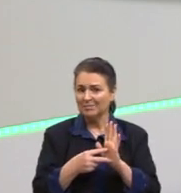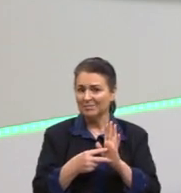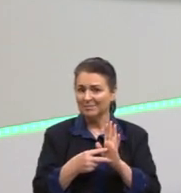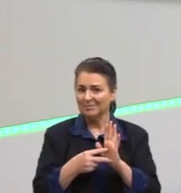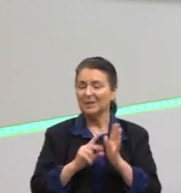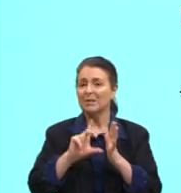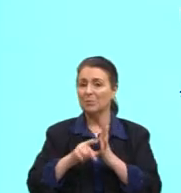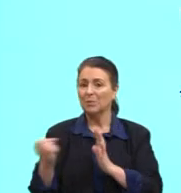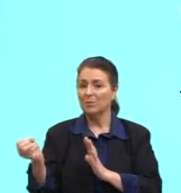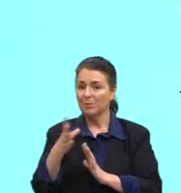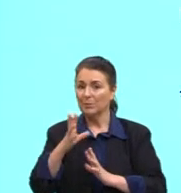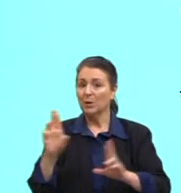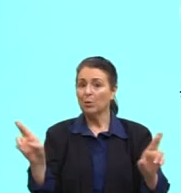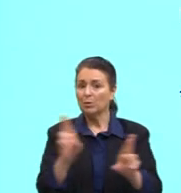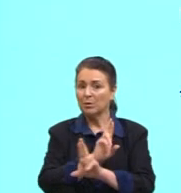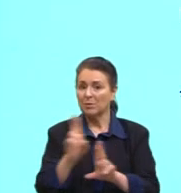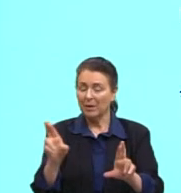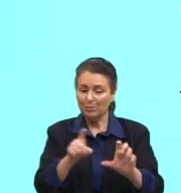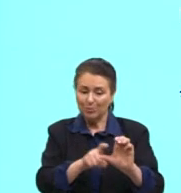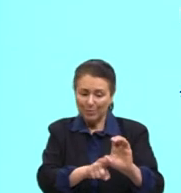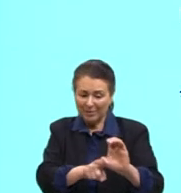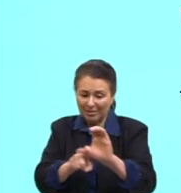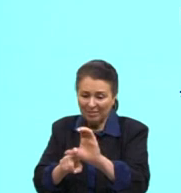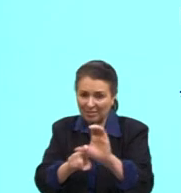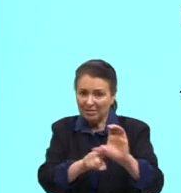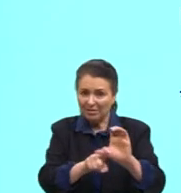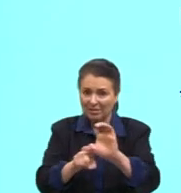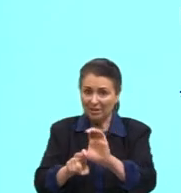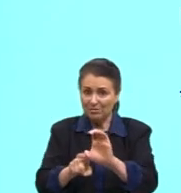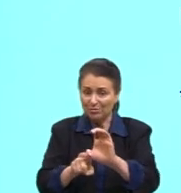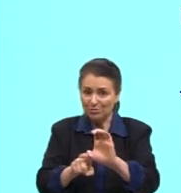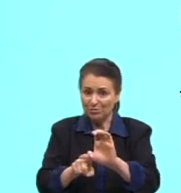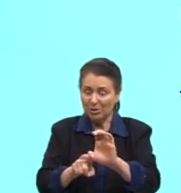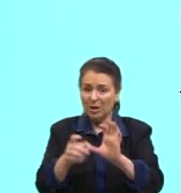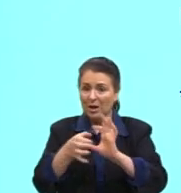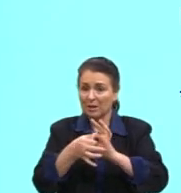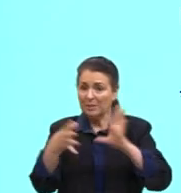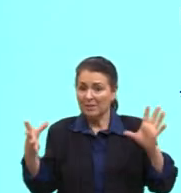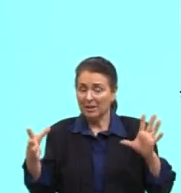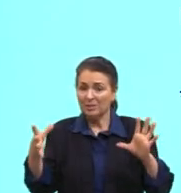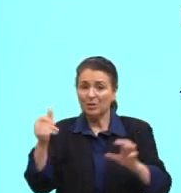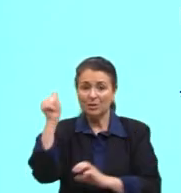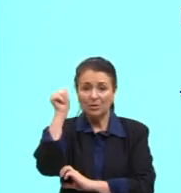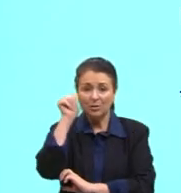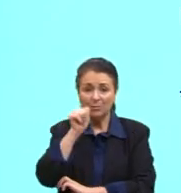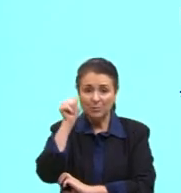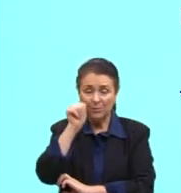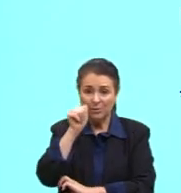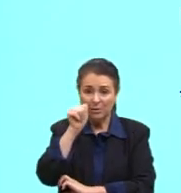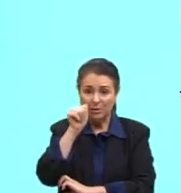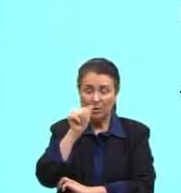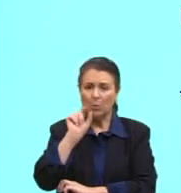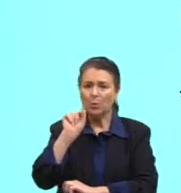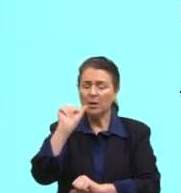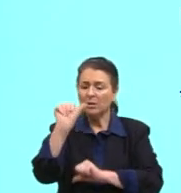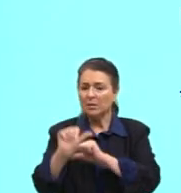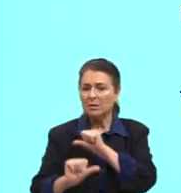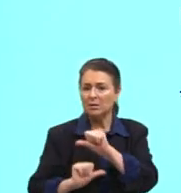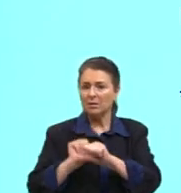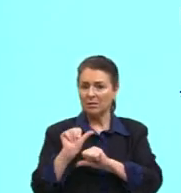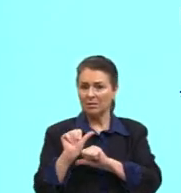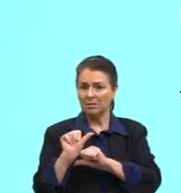Os relacionamentos codependentes. A libertação da mulher. O que modificou